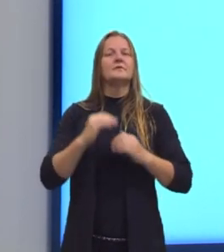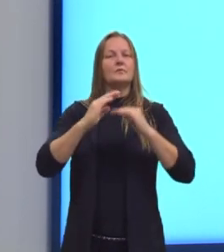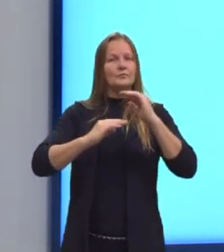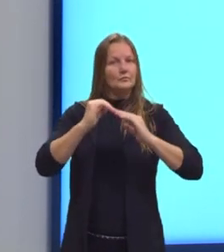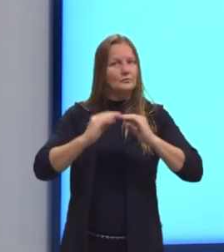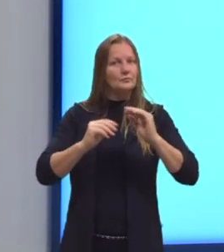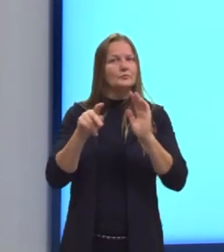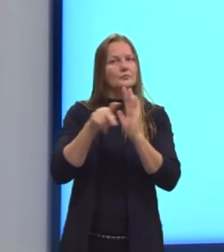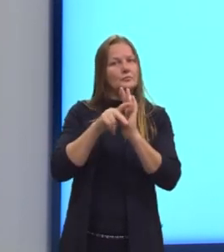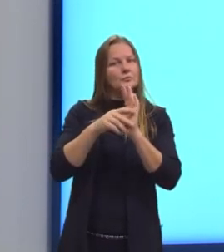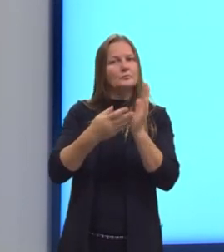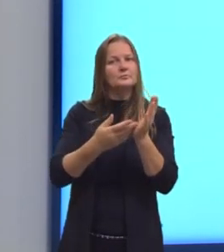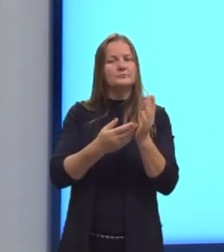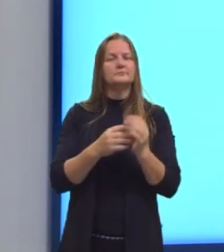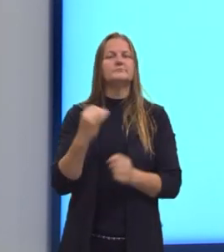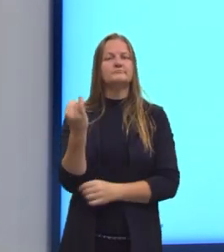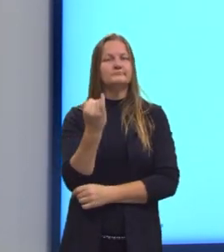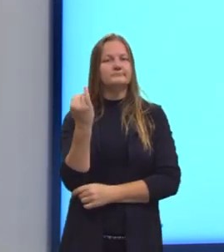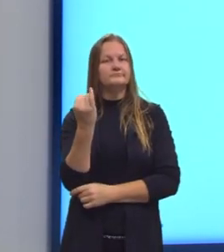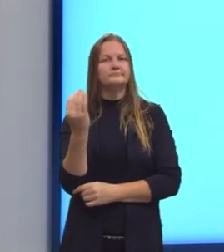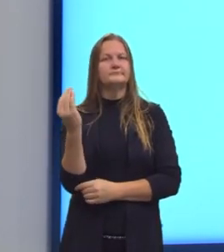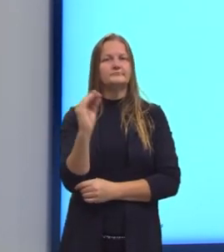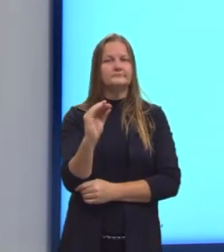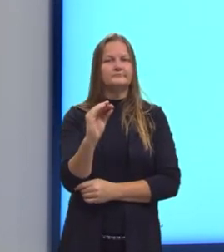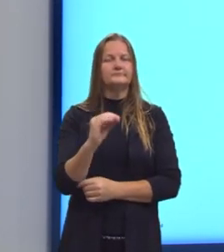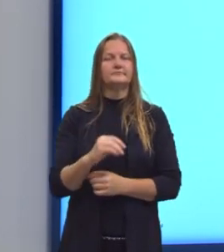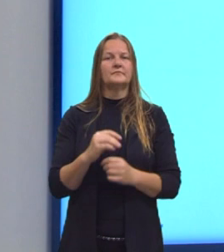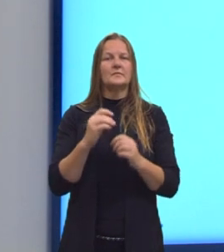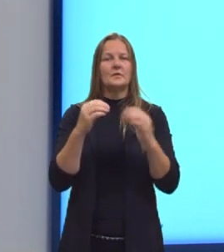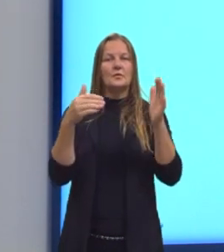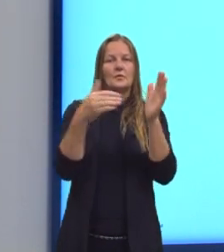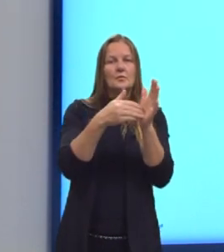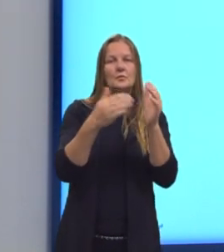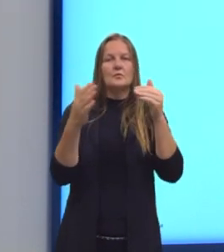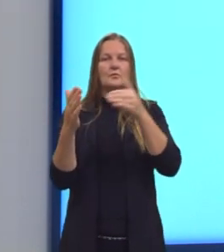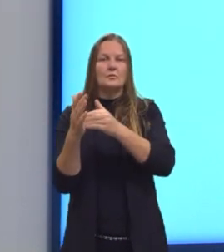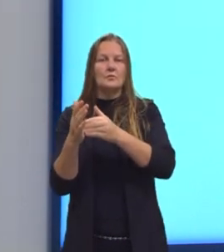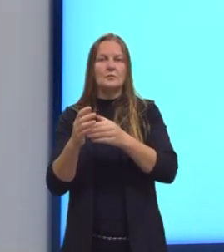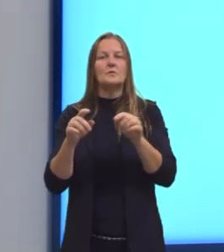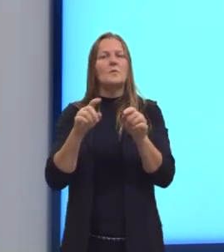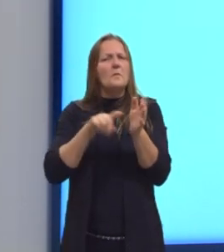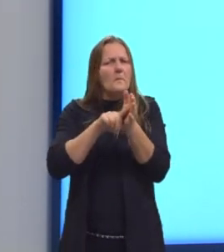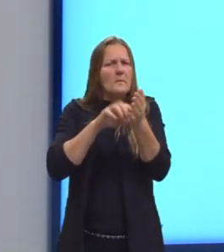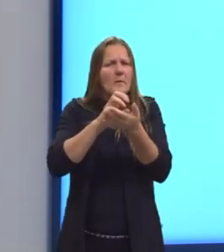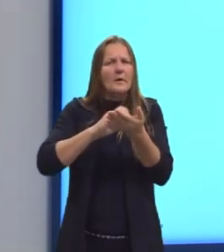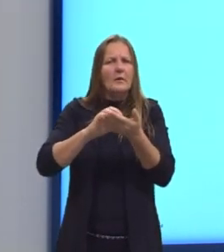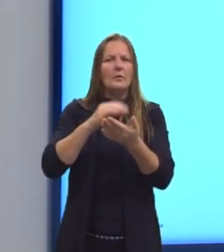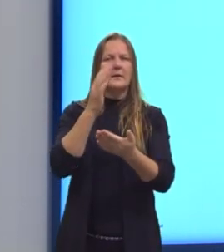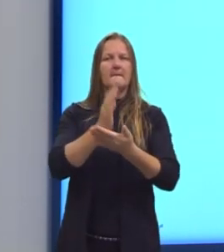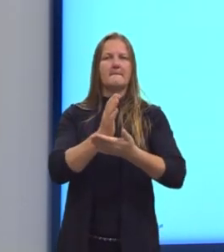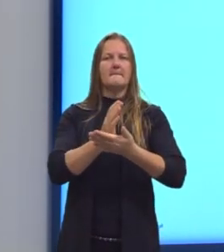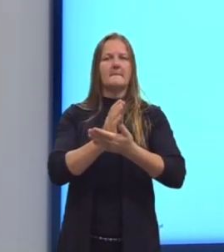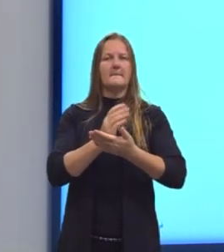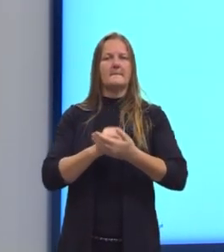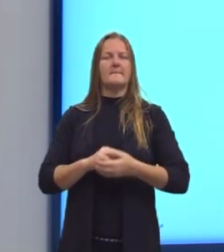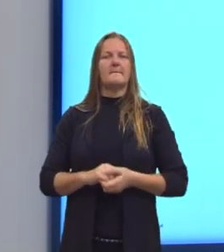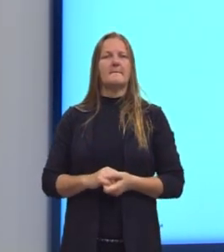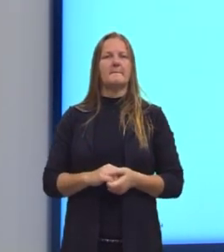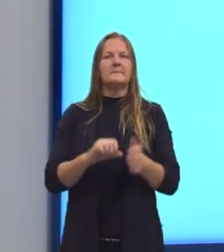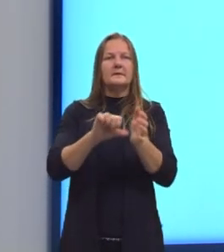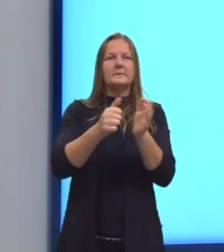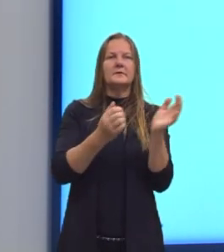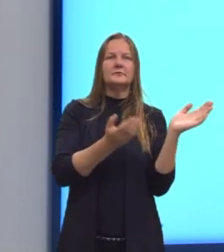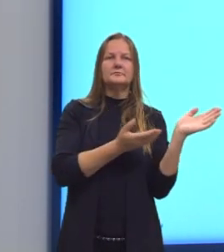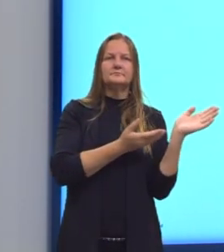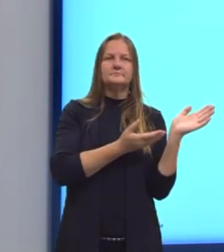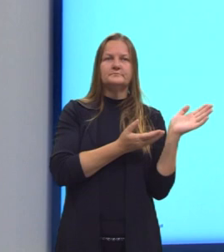propriedade fundamental, calculando ali o produto dos extremos e dos meios. Nesse primeiro passo, eu coloquei,